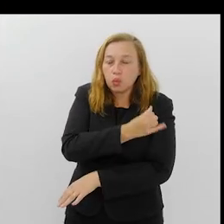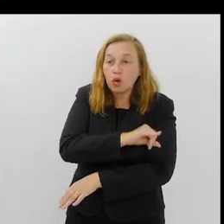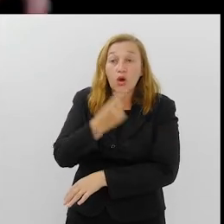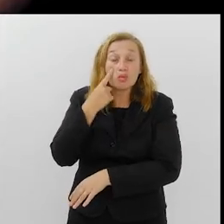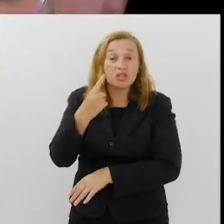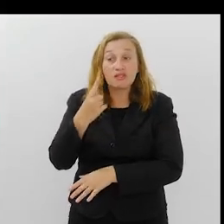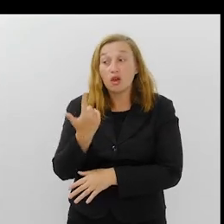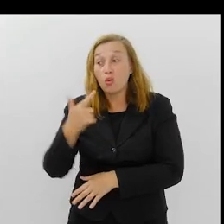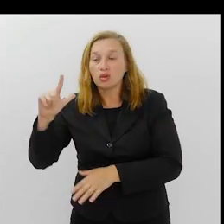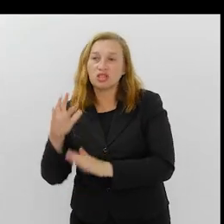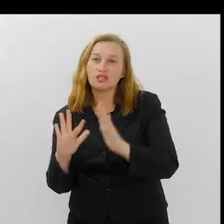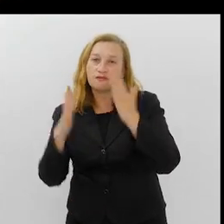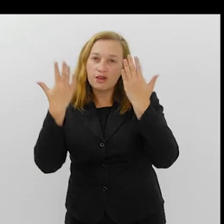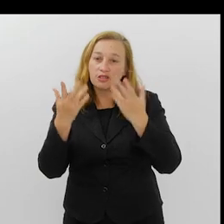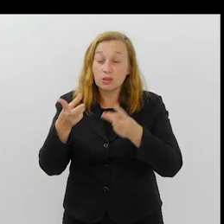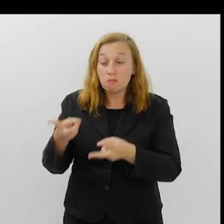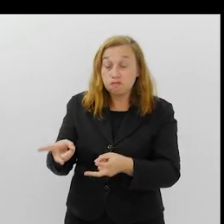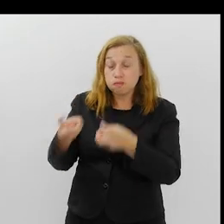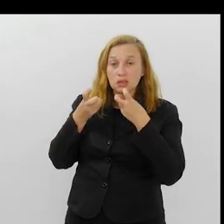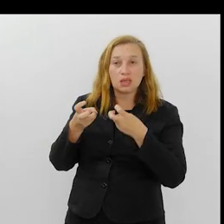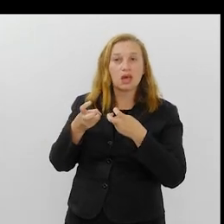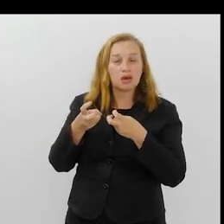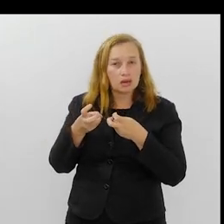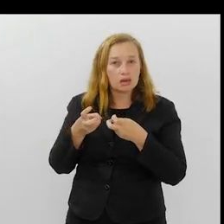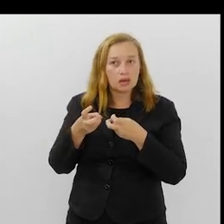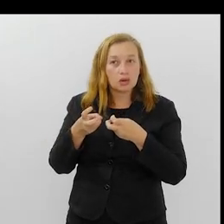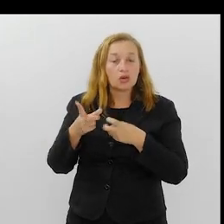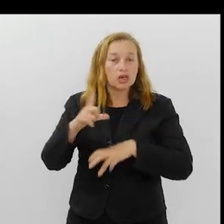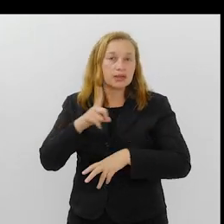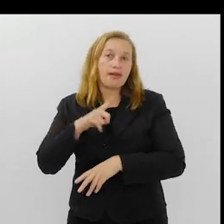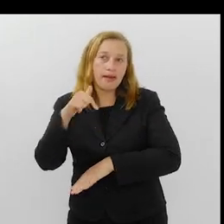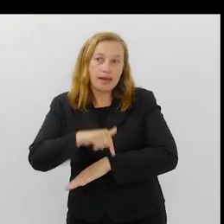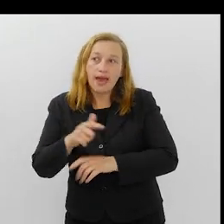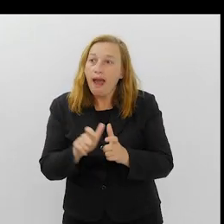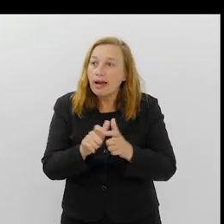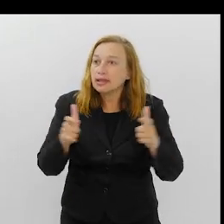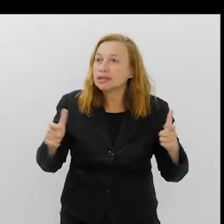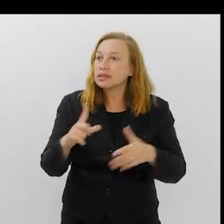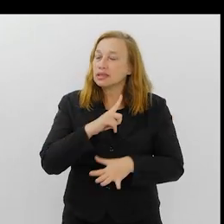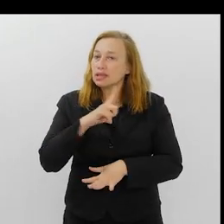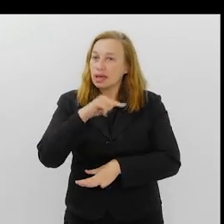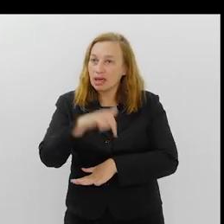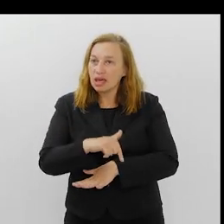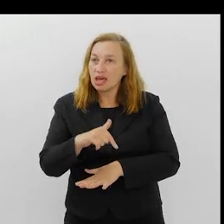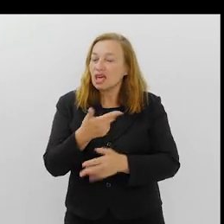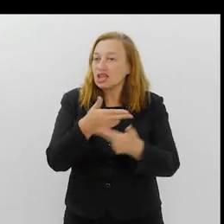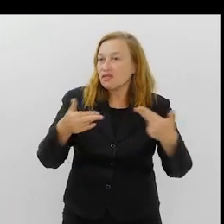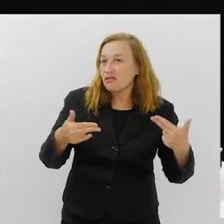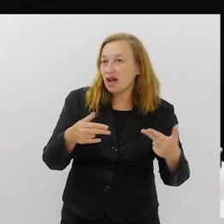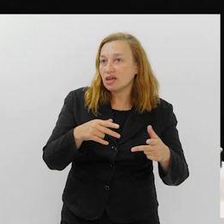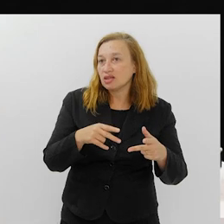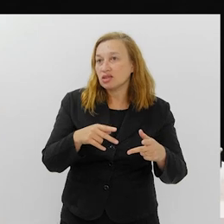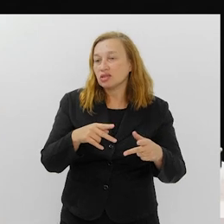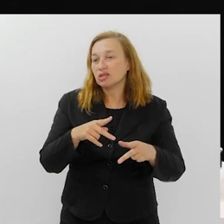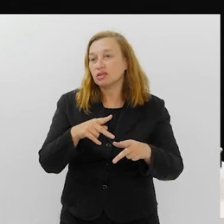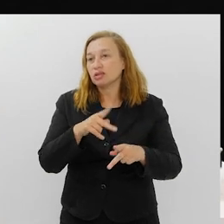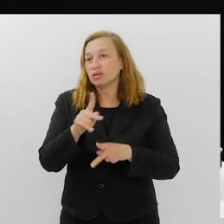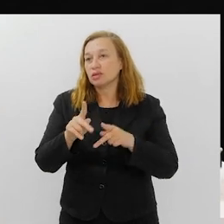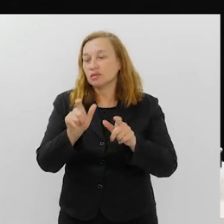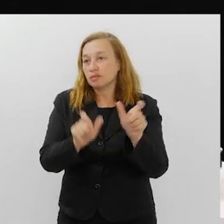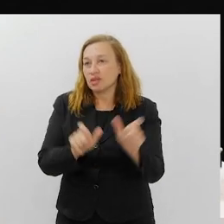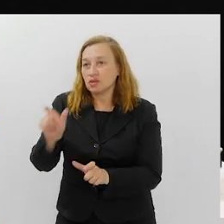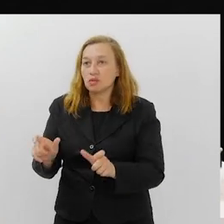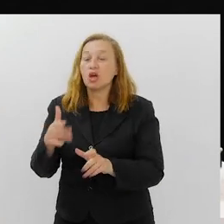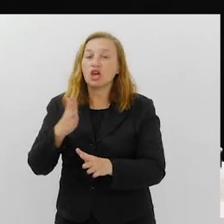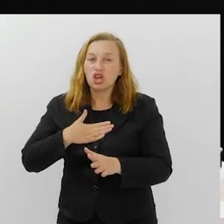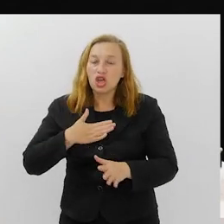maneira como você vê as outras festas. Você percebe o que você tem aqui, a dimensão do que a gente tem aqui. Tem muita gente que... Eu entrevistei aqui